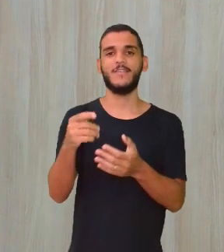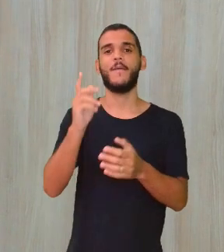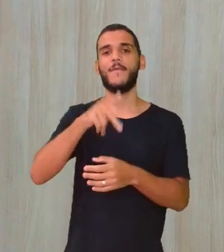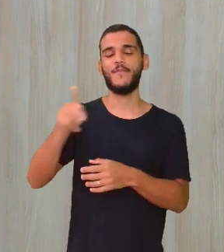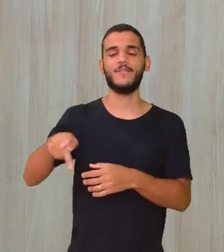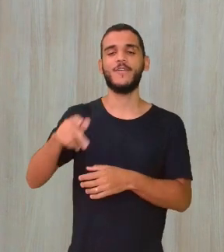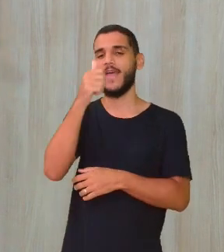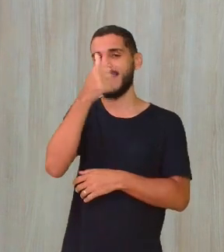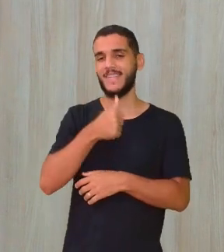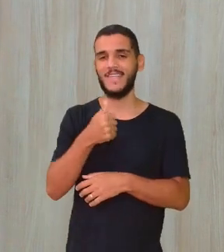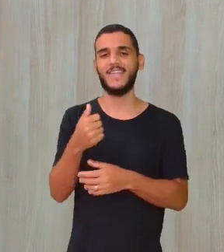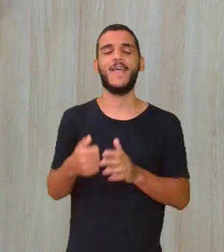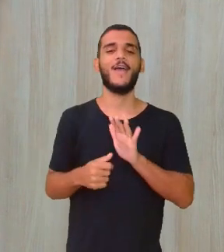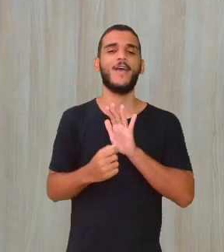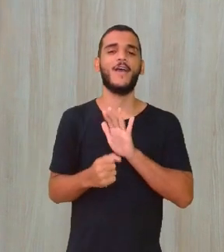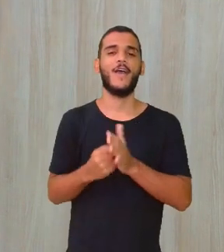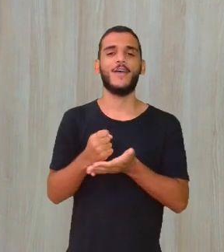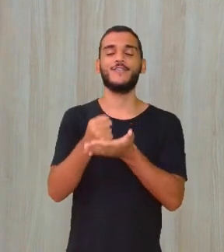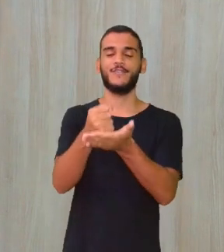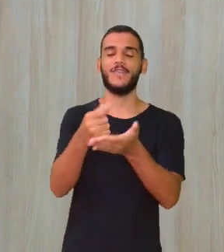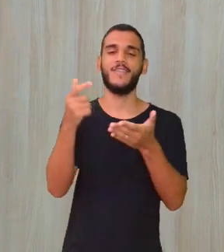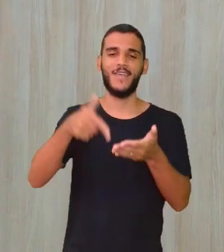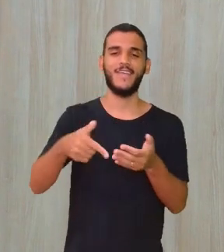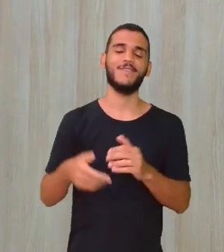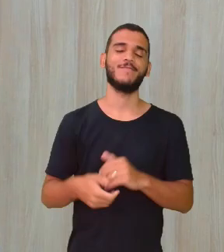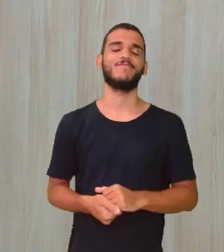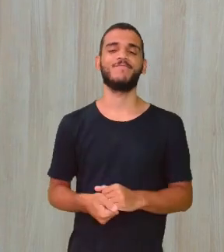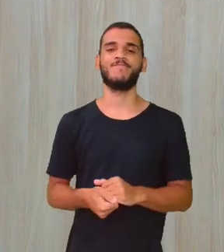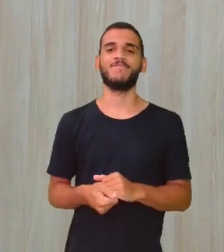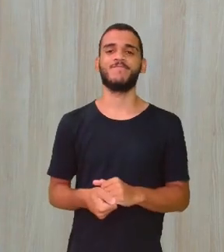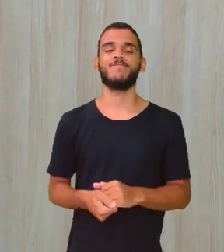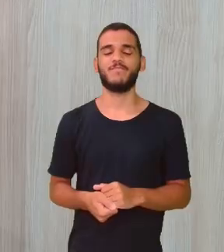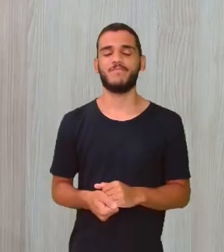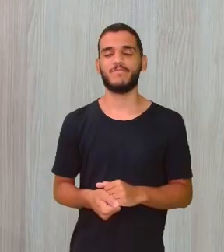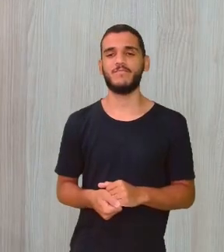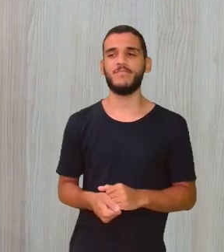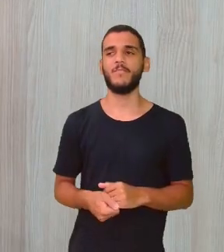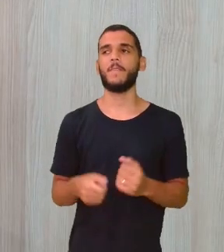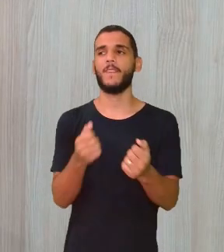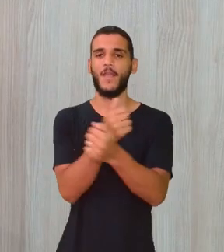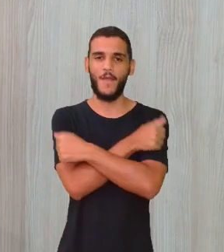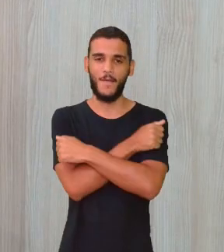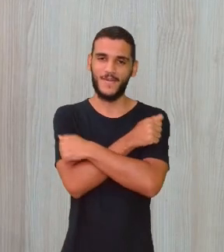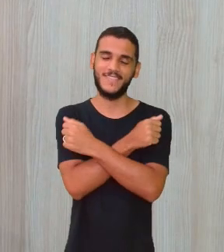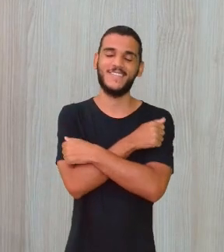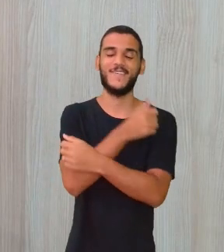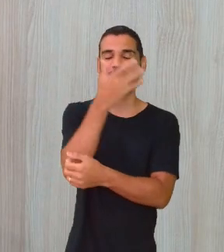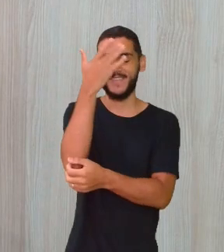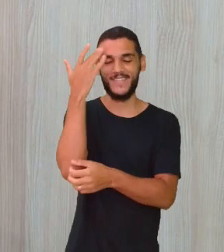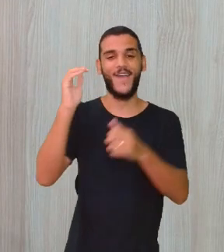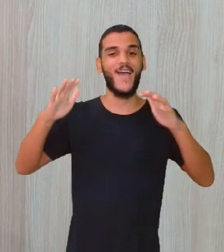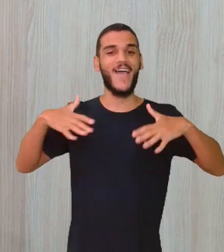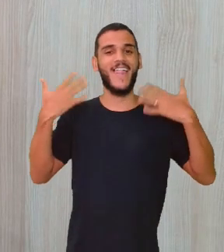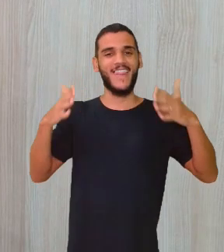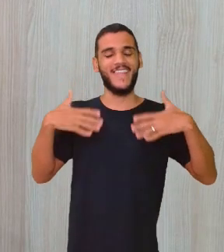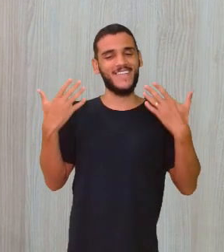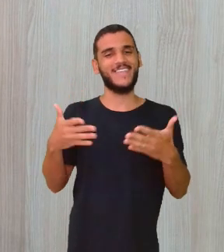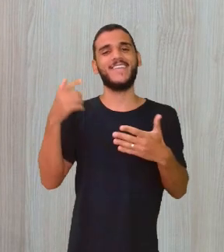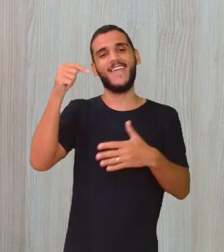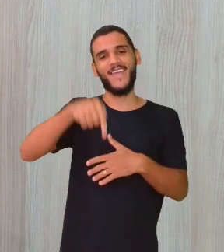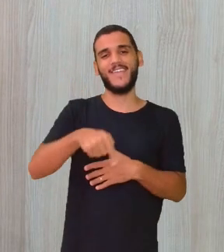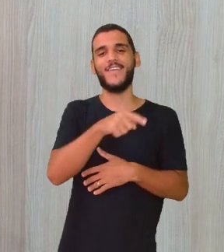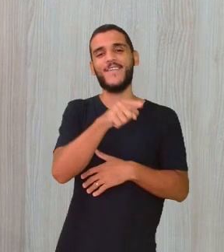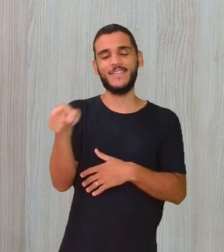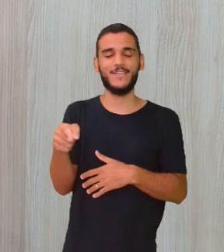dando um suporte incrível, que vai se despedir de vocês e eu já volto. Um abração, pessoal. É uma alegria estar aqui com